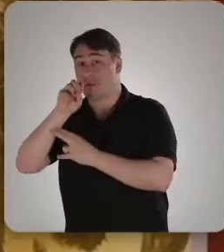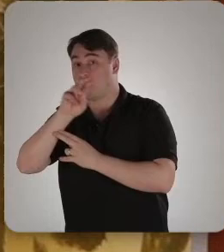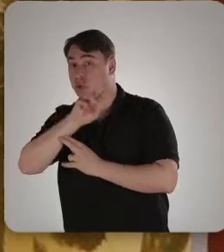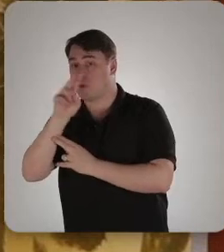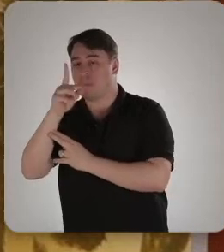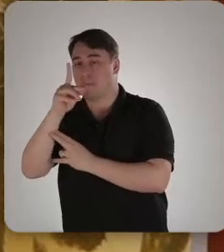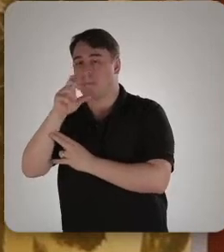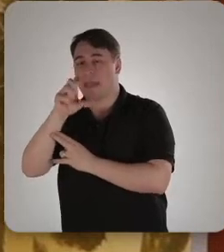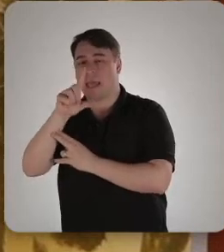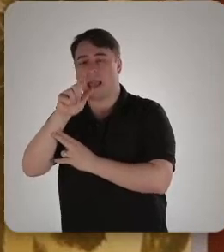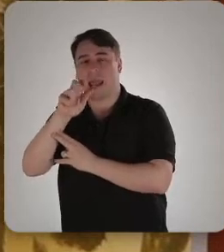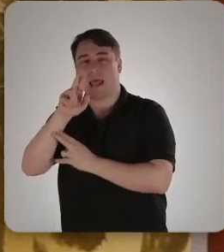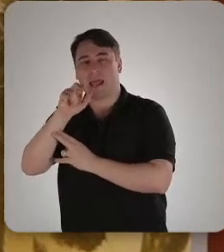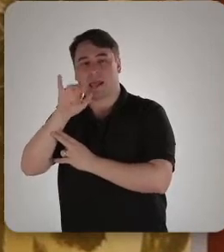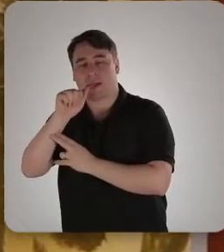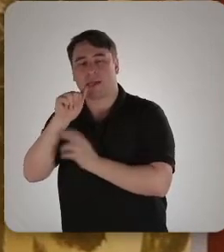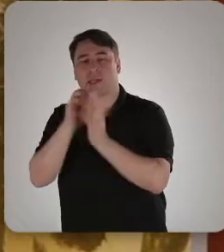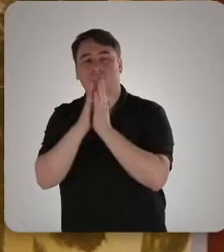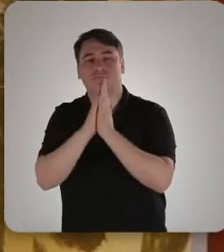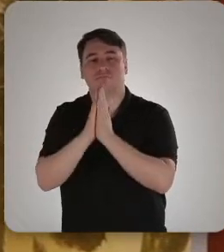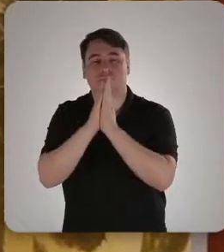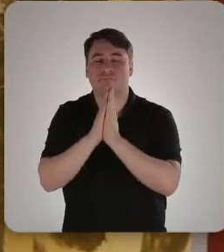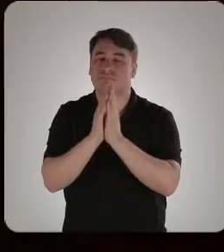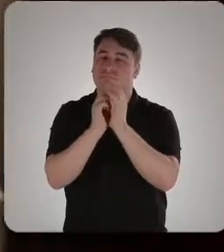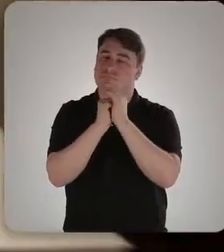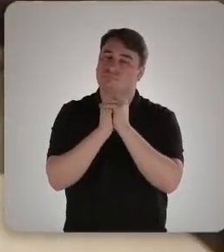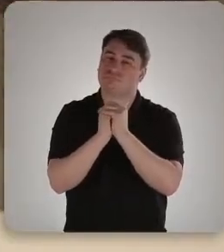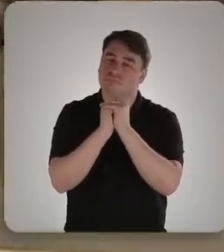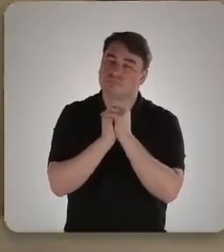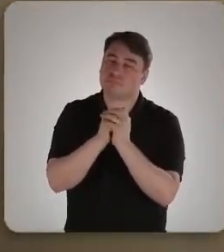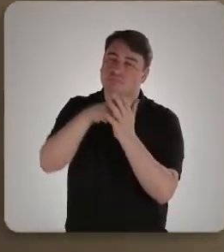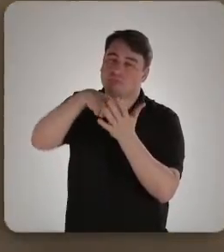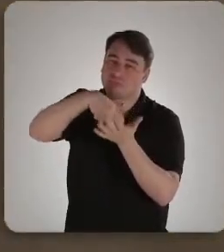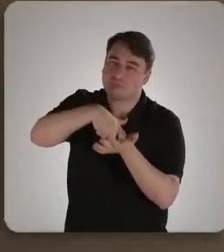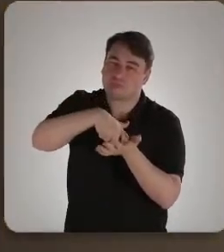pela sua fé e pelas mãos de Candinho.